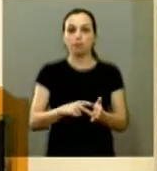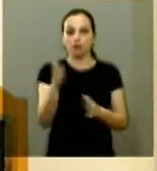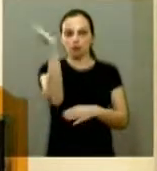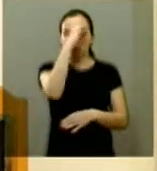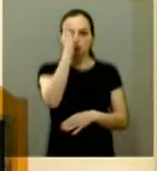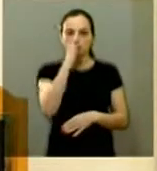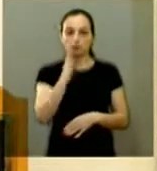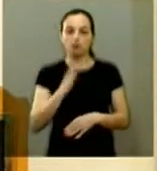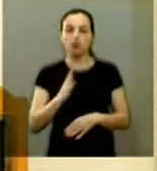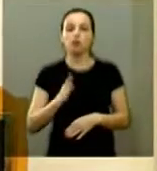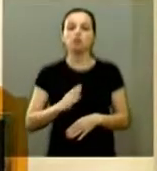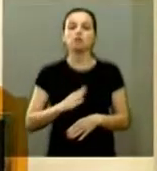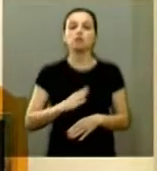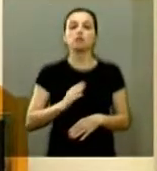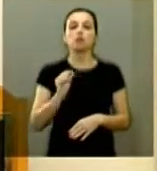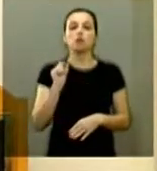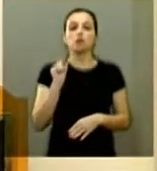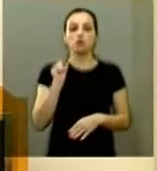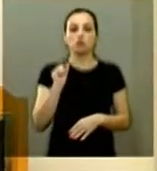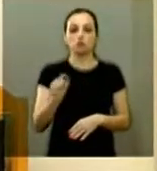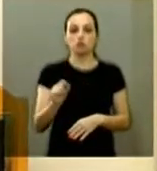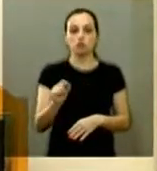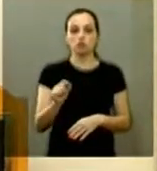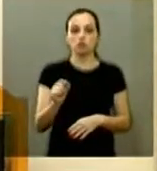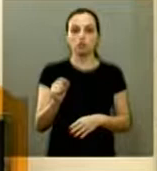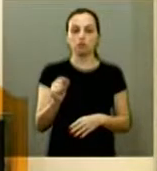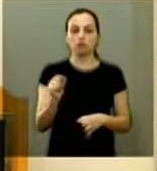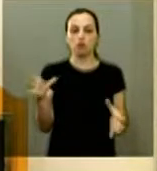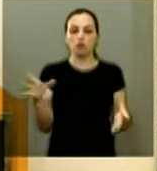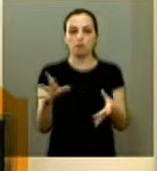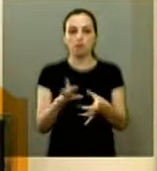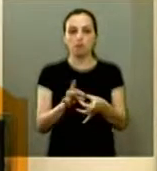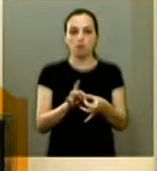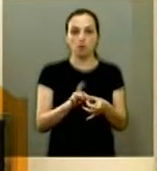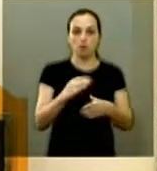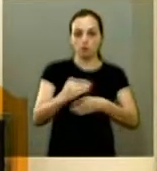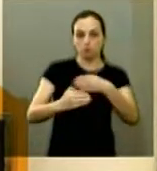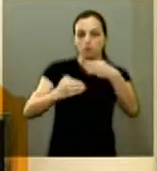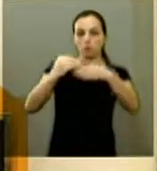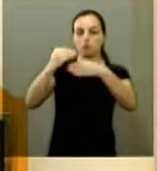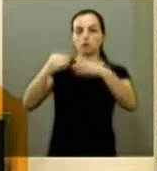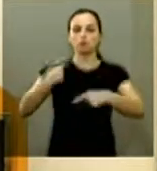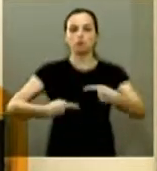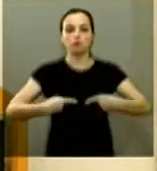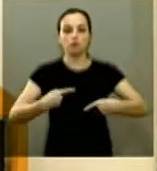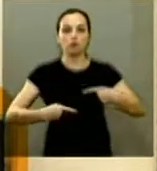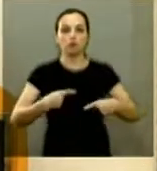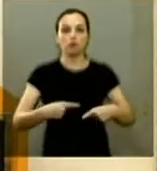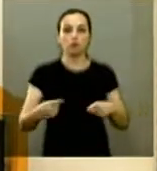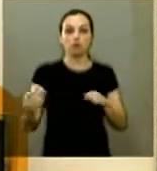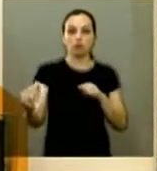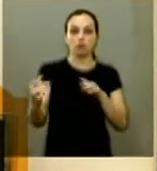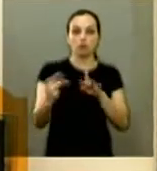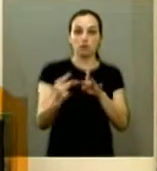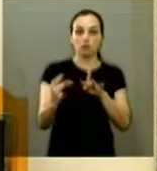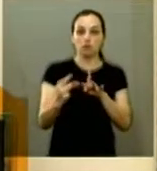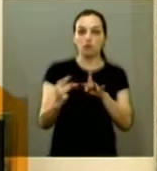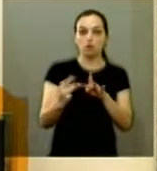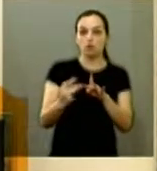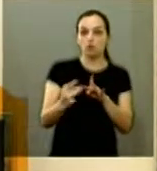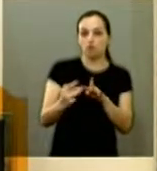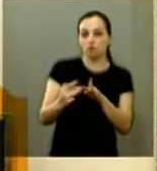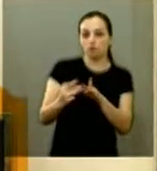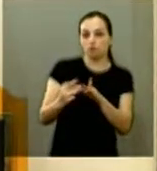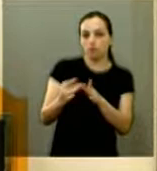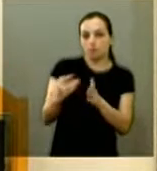através de acordos e de um processo político de conveniência que vem não só afastando